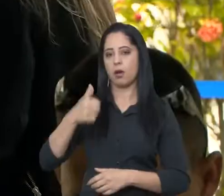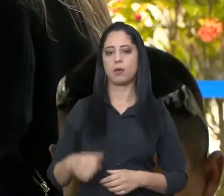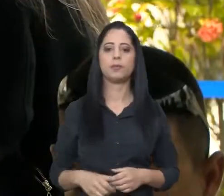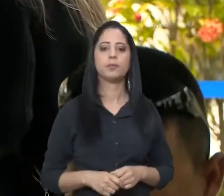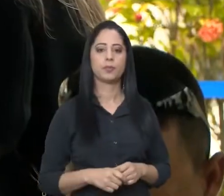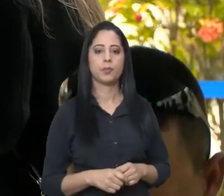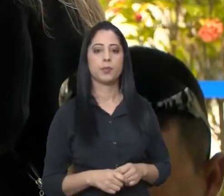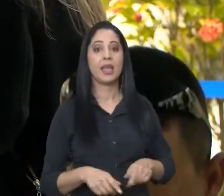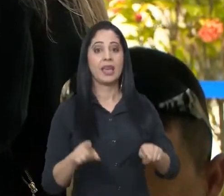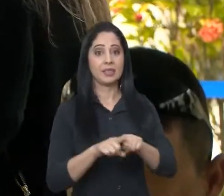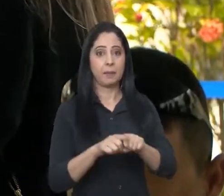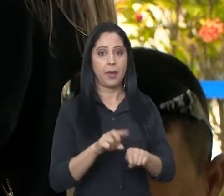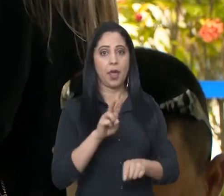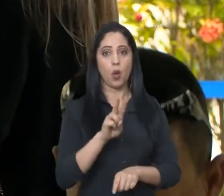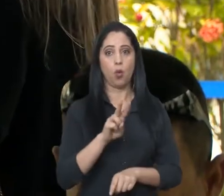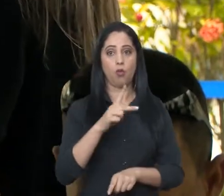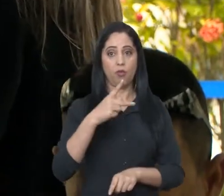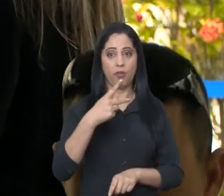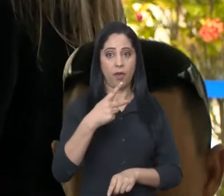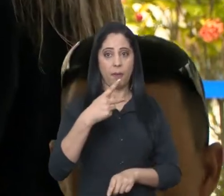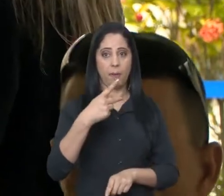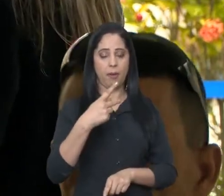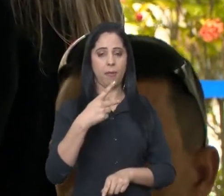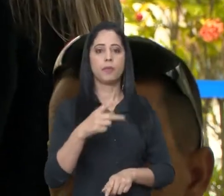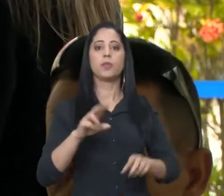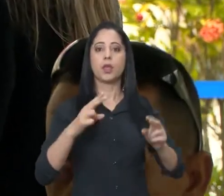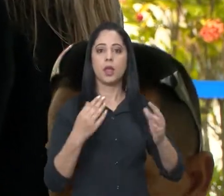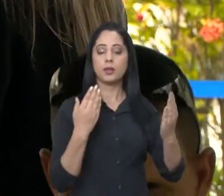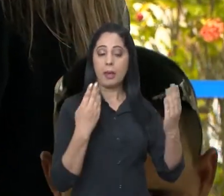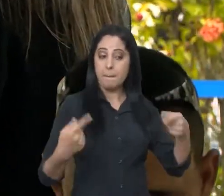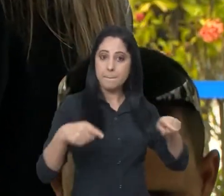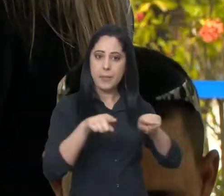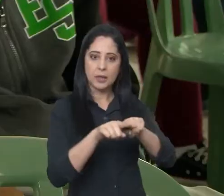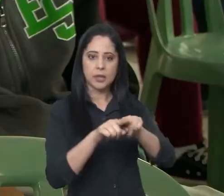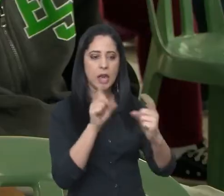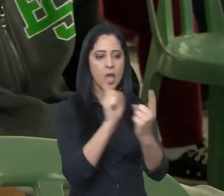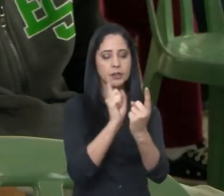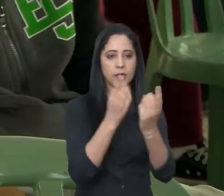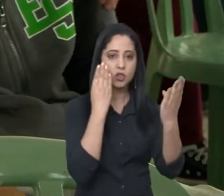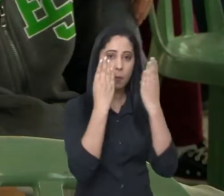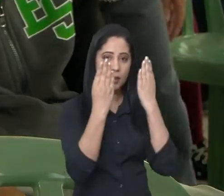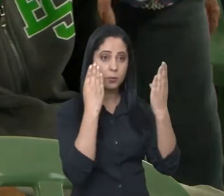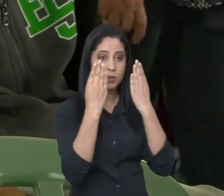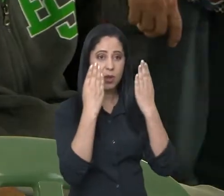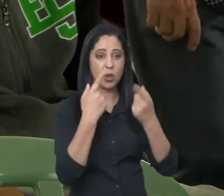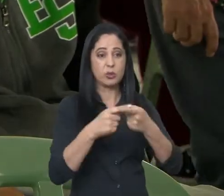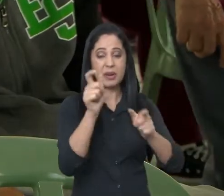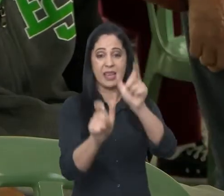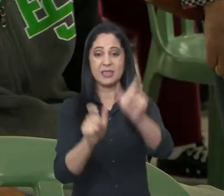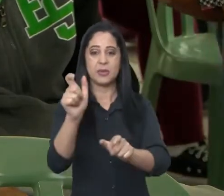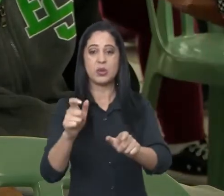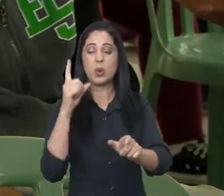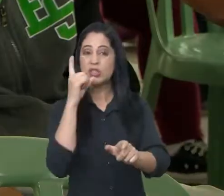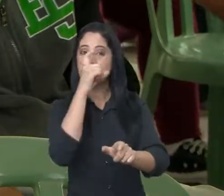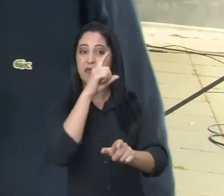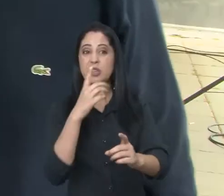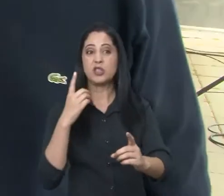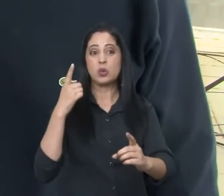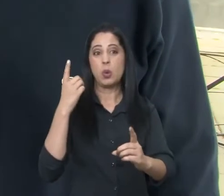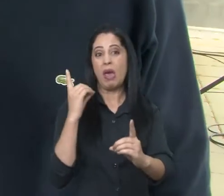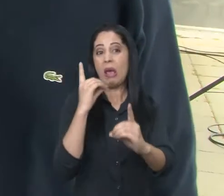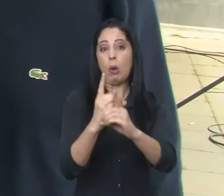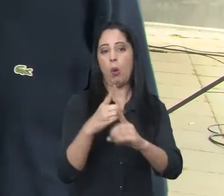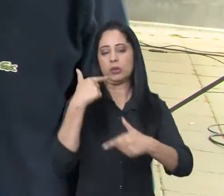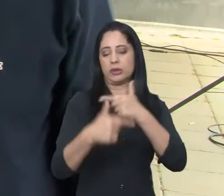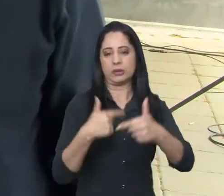feira foi uma parceria com a Univap, que ofereceu atendimento psicológico a pessoas com dificuldades de encontrar o emprego. É